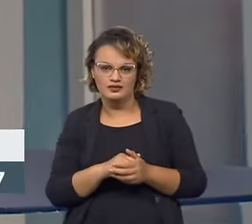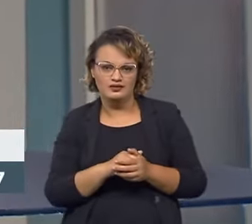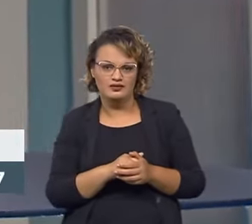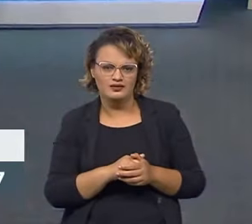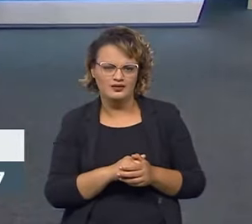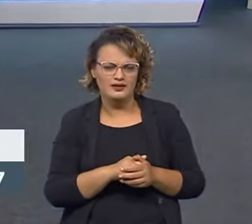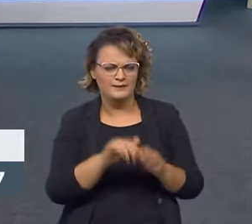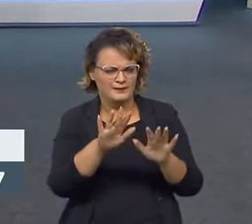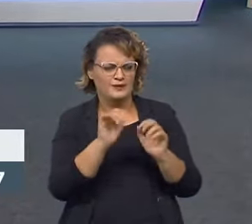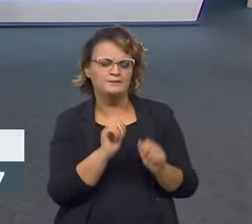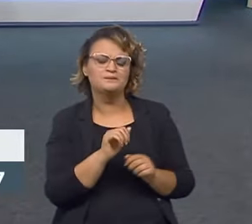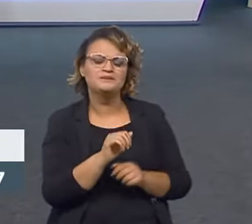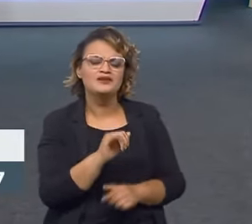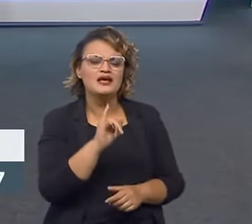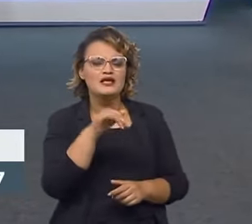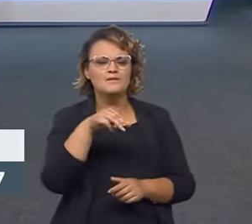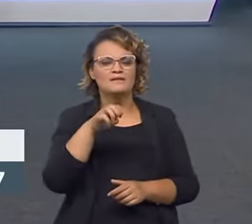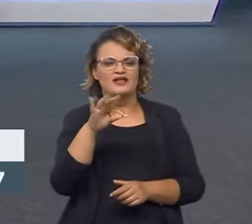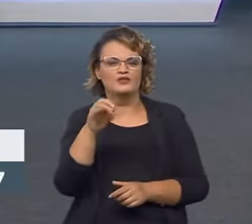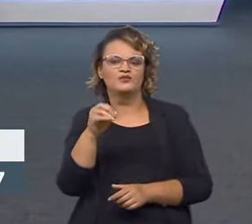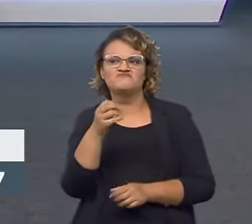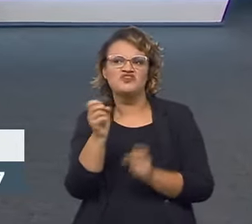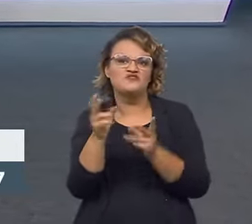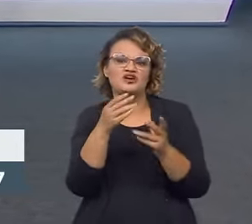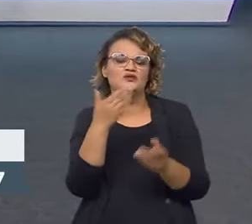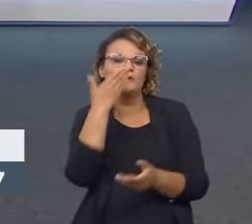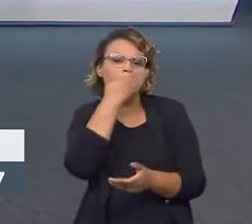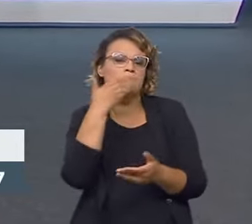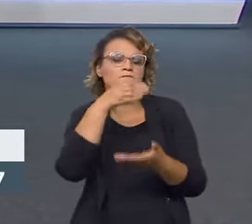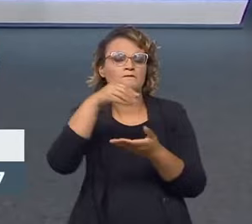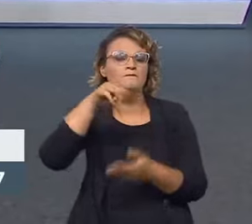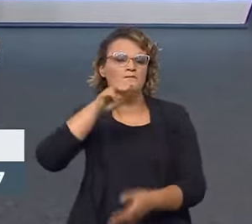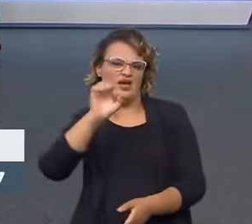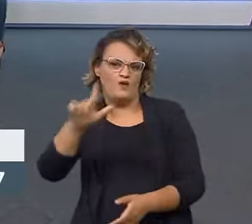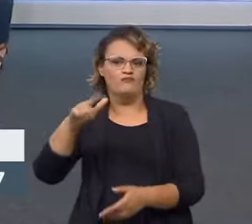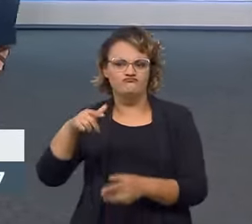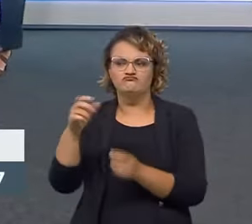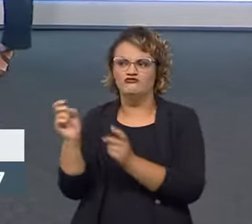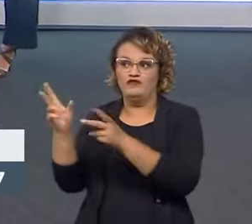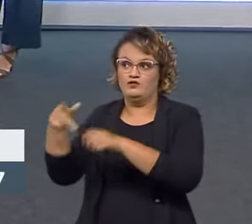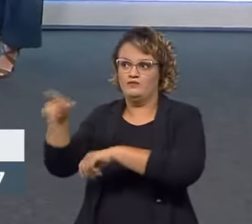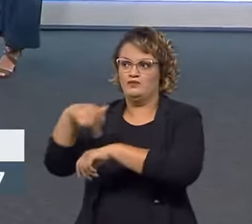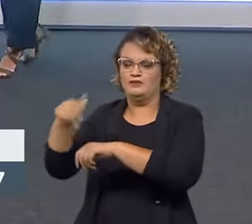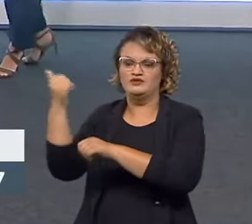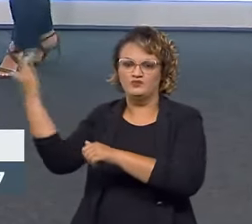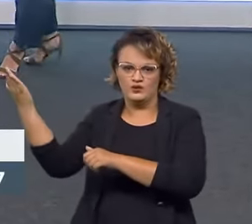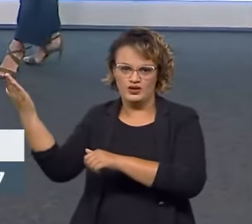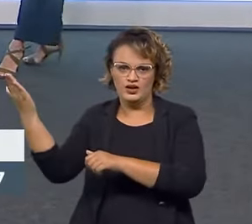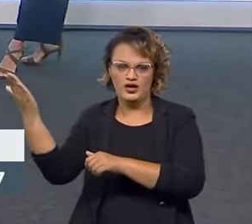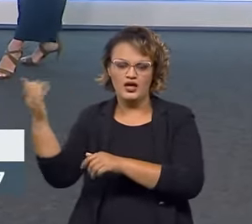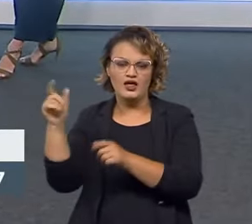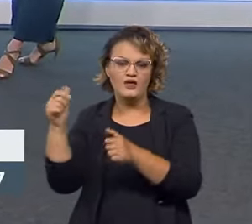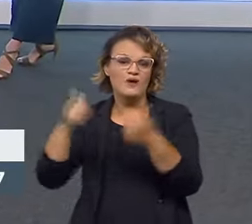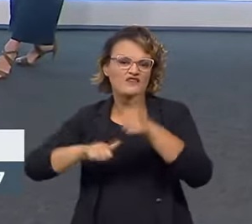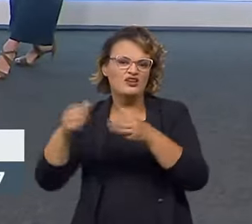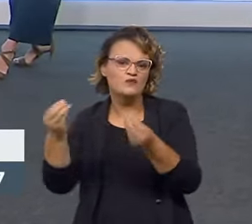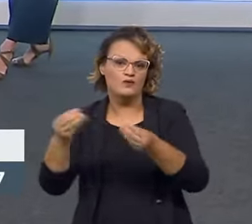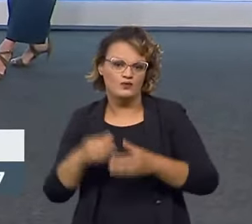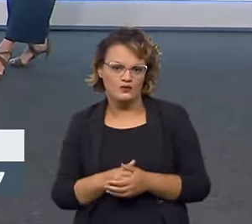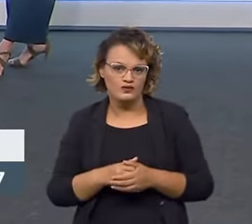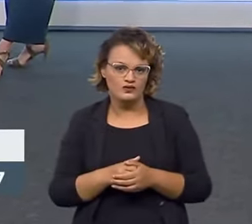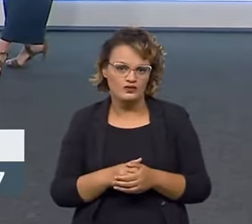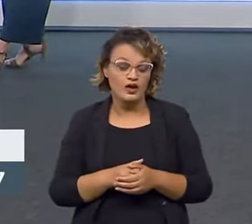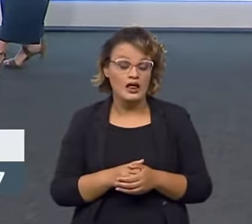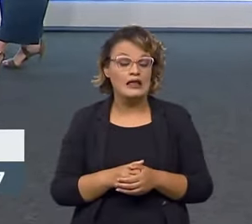do Inmetro. Por exemplo, eu vendo mel. Eu quero vender mel lá para fora. Eu tenho que acessar o Inmetro. Não é que tem. Mas é bom. Você quer